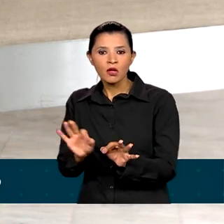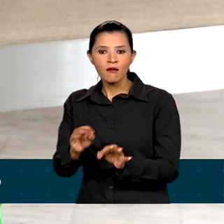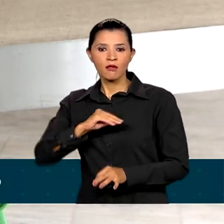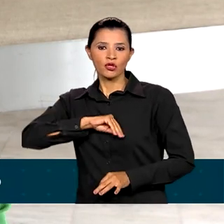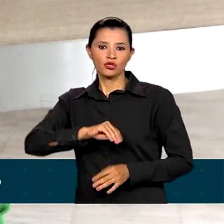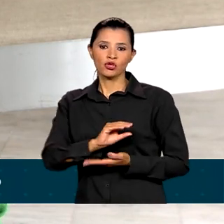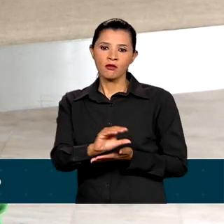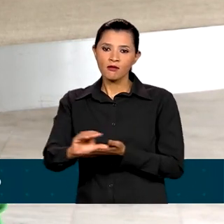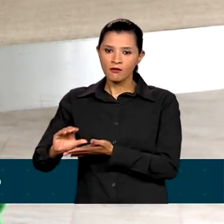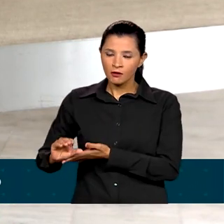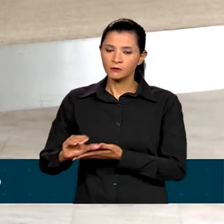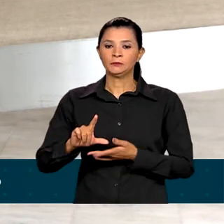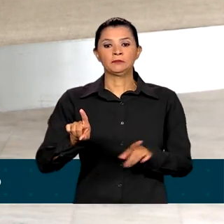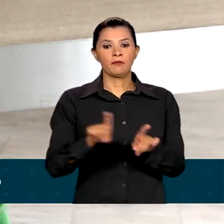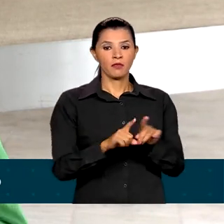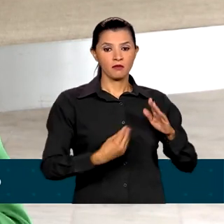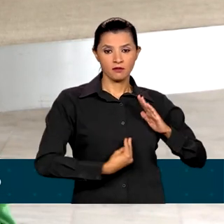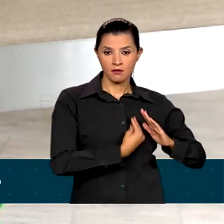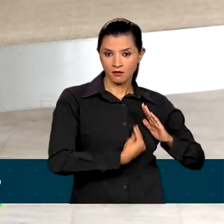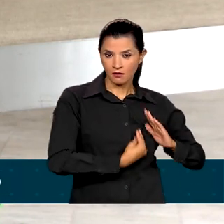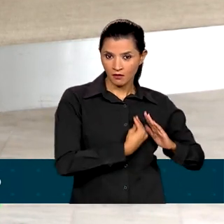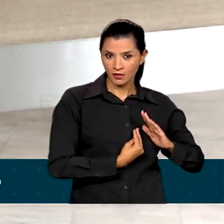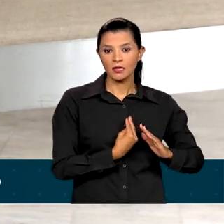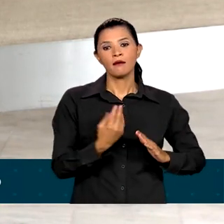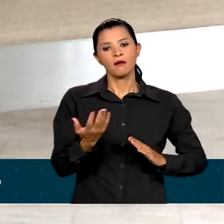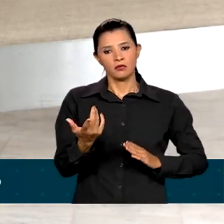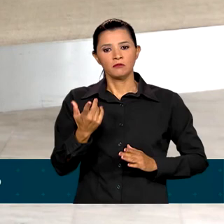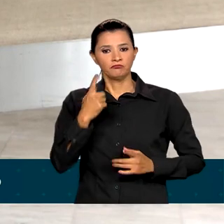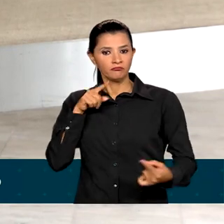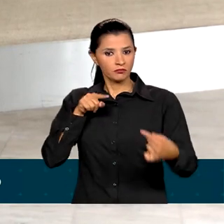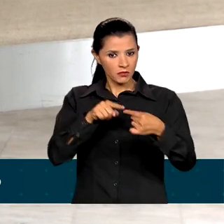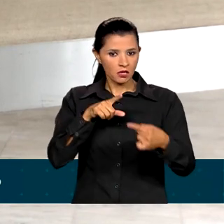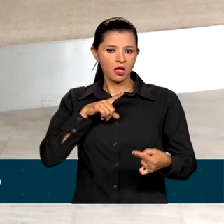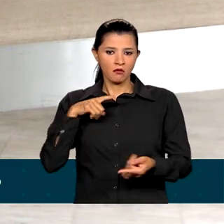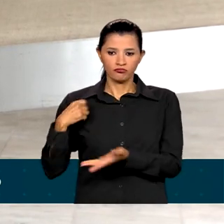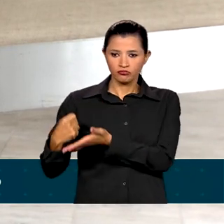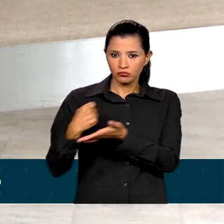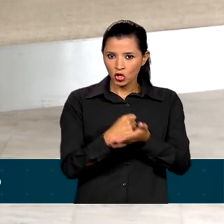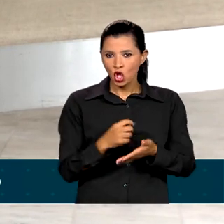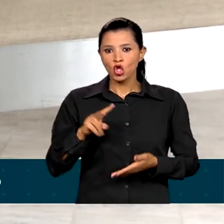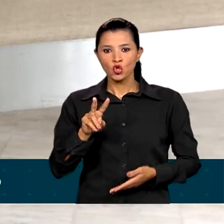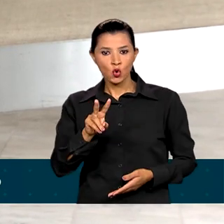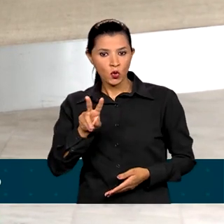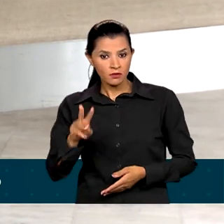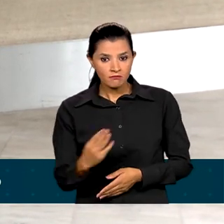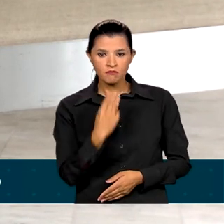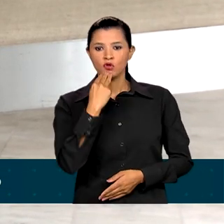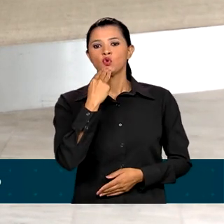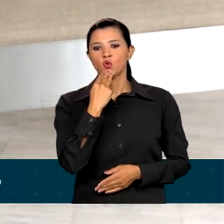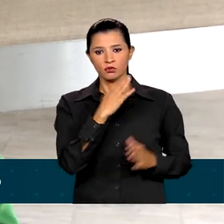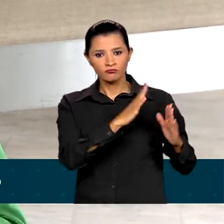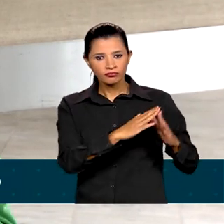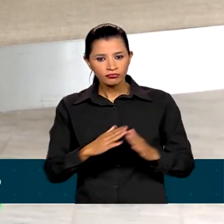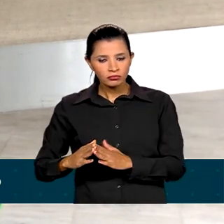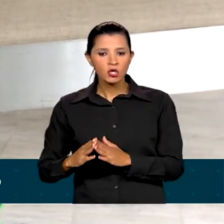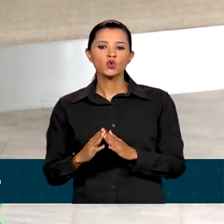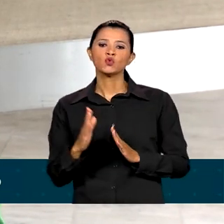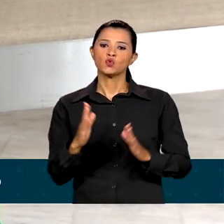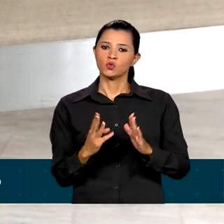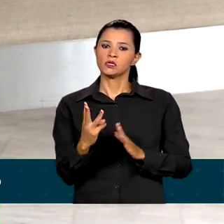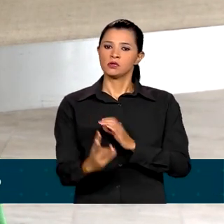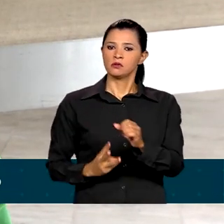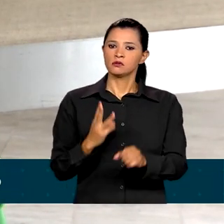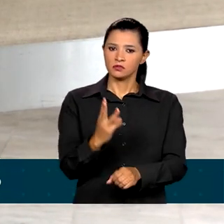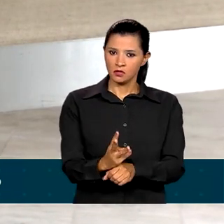país, do Minha Casa Minha Vida, que quer contratar 2 milhões de moradias nos próximos 3 anos e do programa